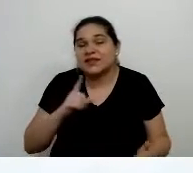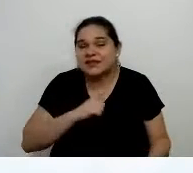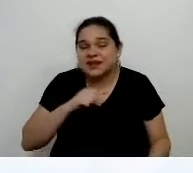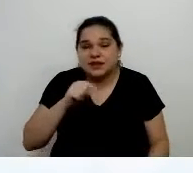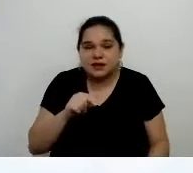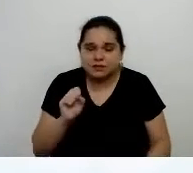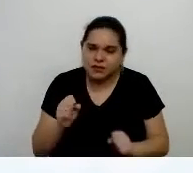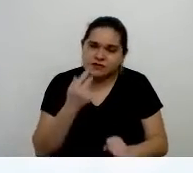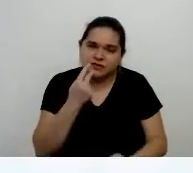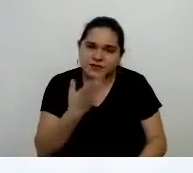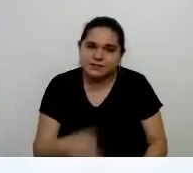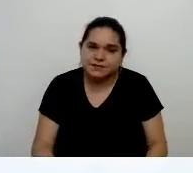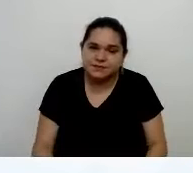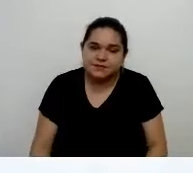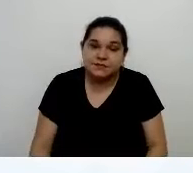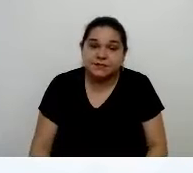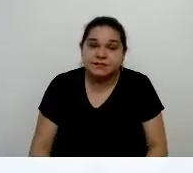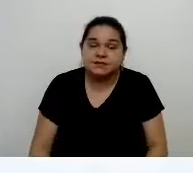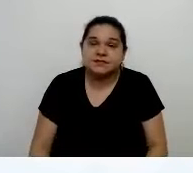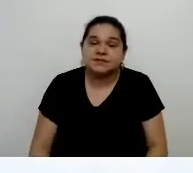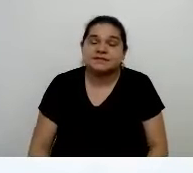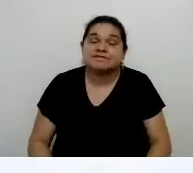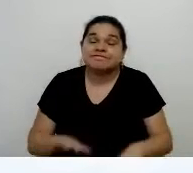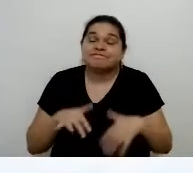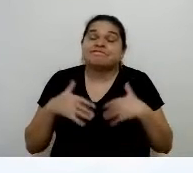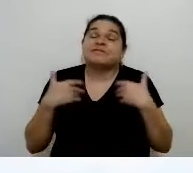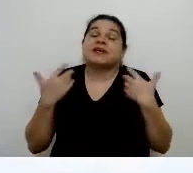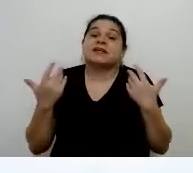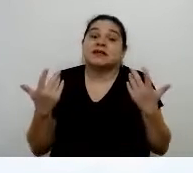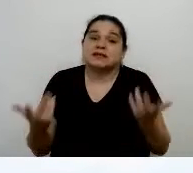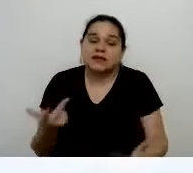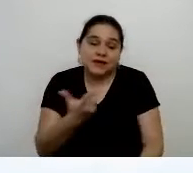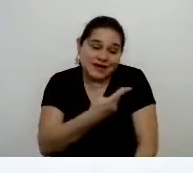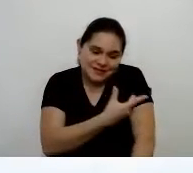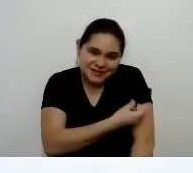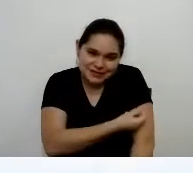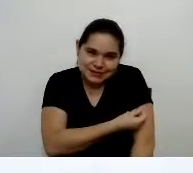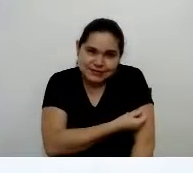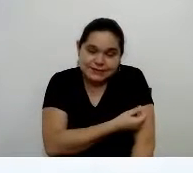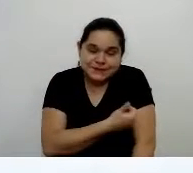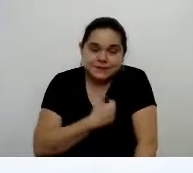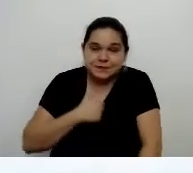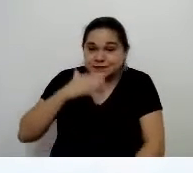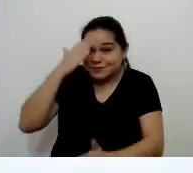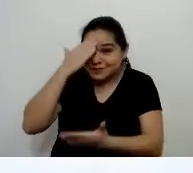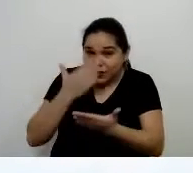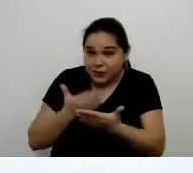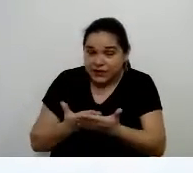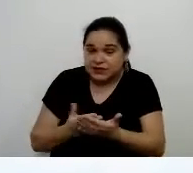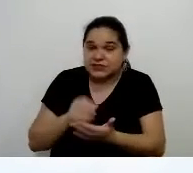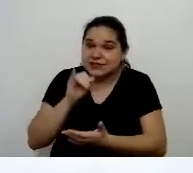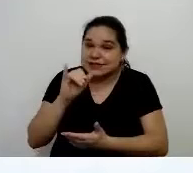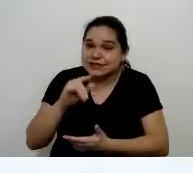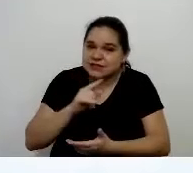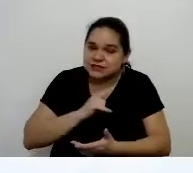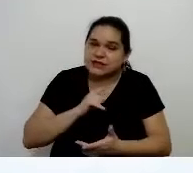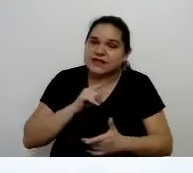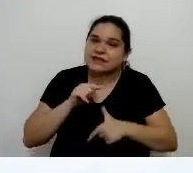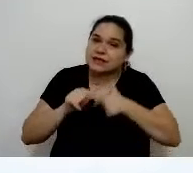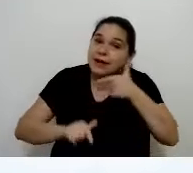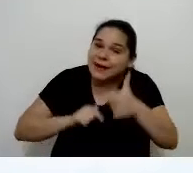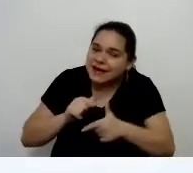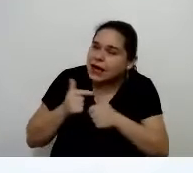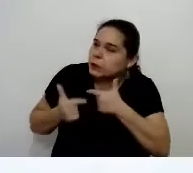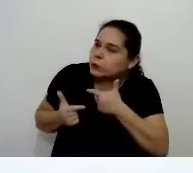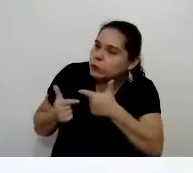pode falar. Então, Gil, assim, a vacina, eu acredito que se tivesse trabalhado a questão da vacina, porque